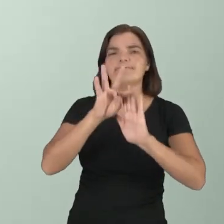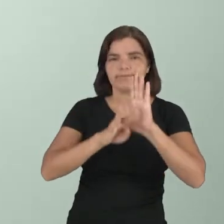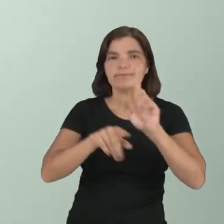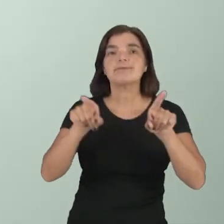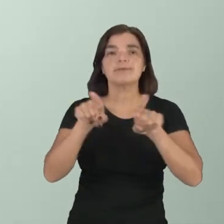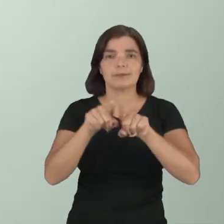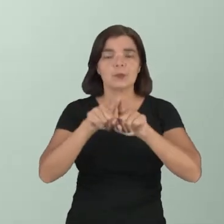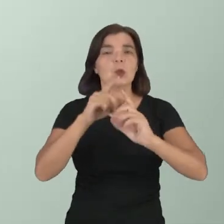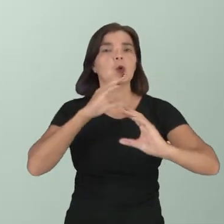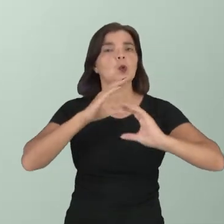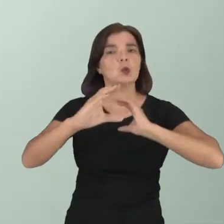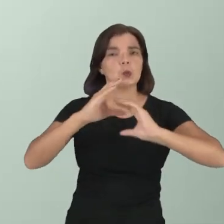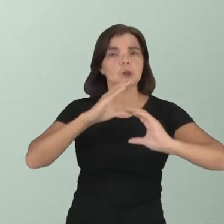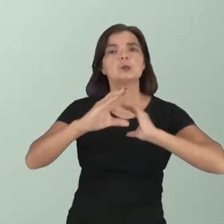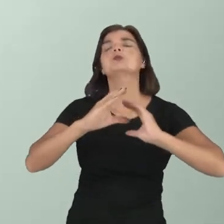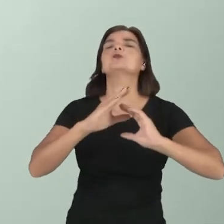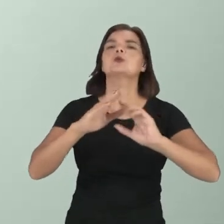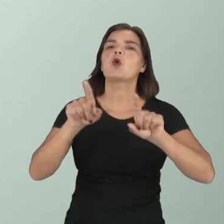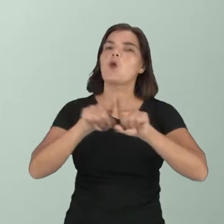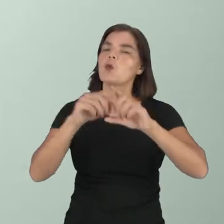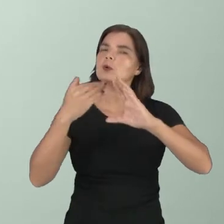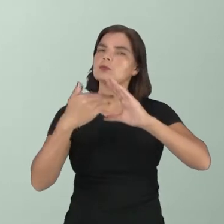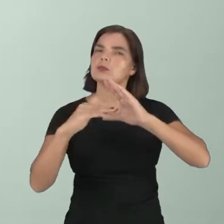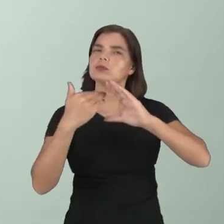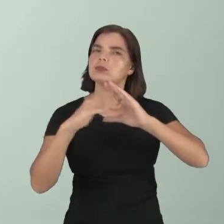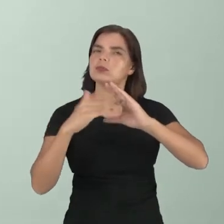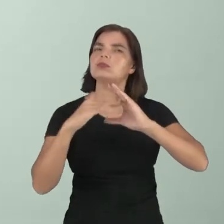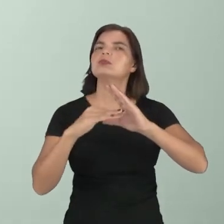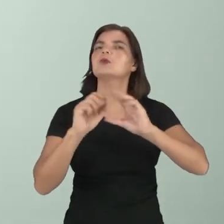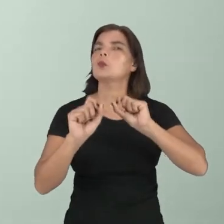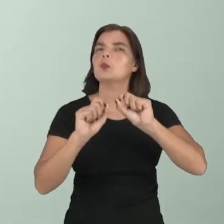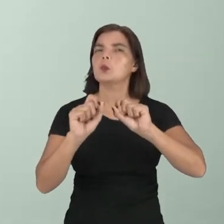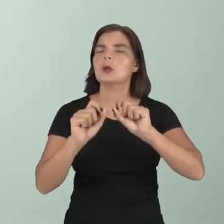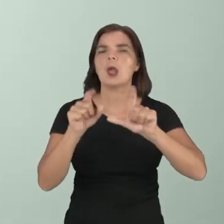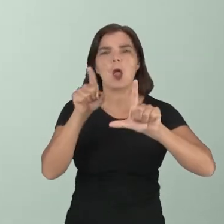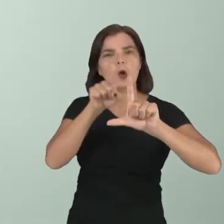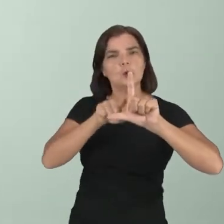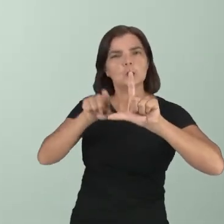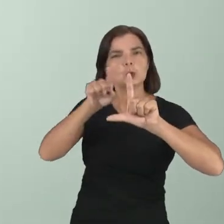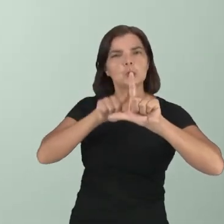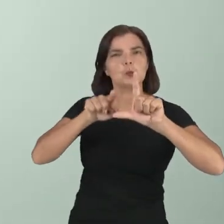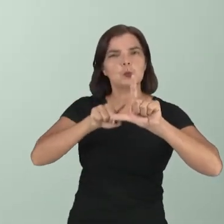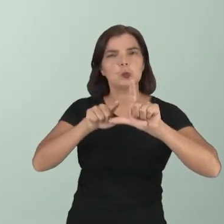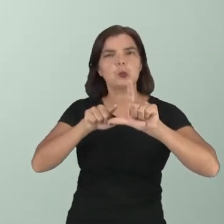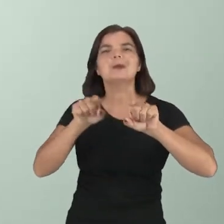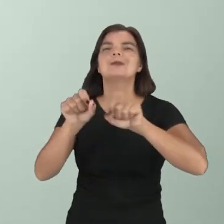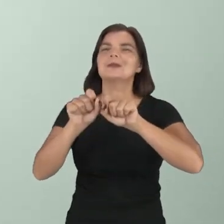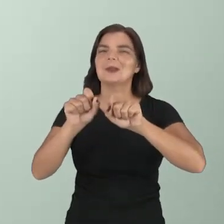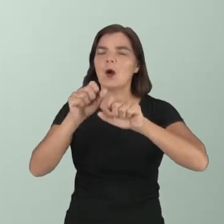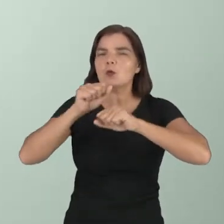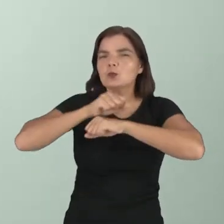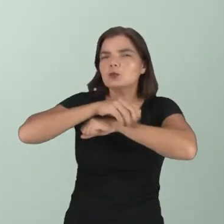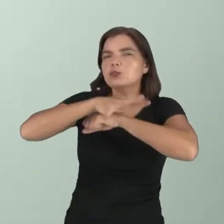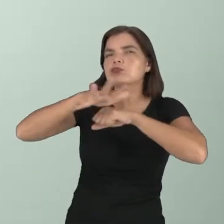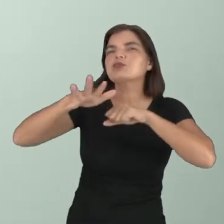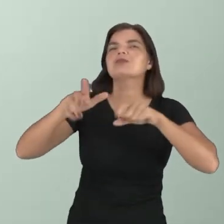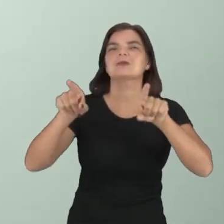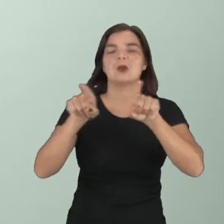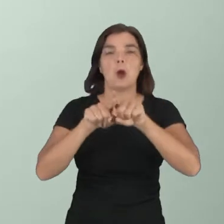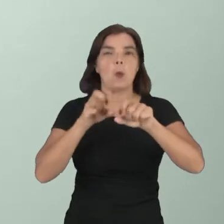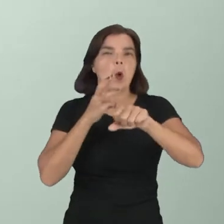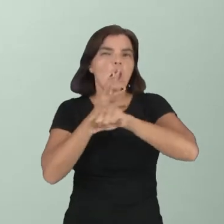leva a comunicação. Você envia um GIF na rede social, no